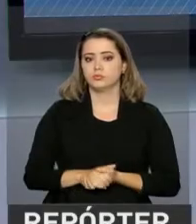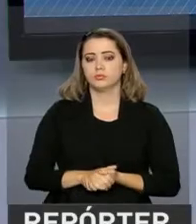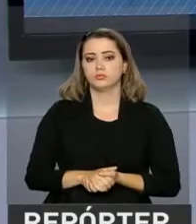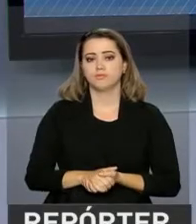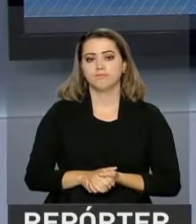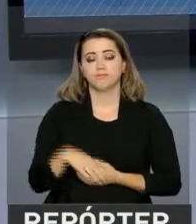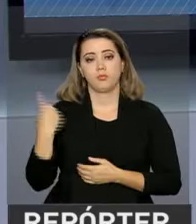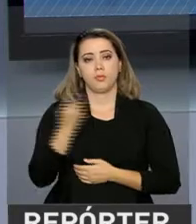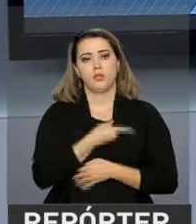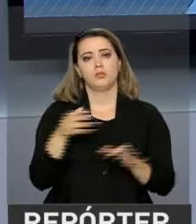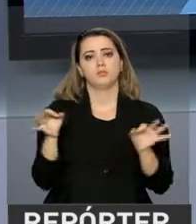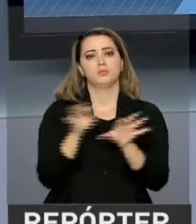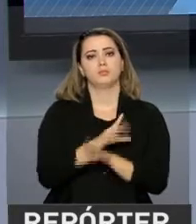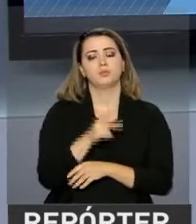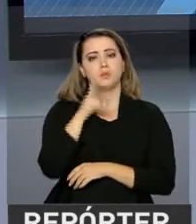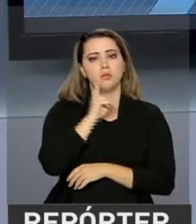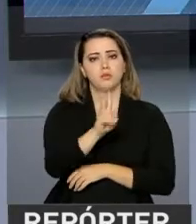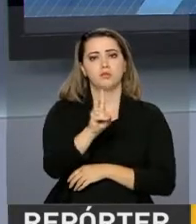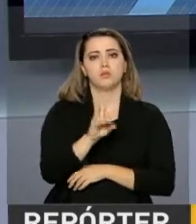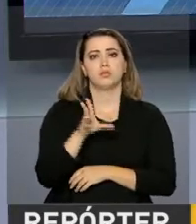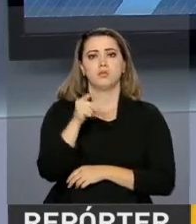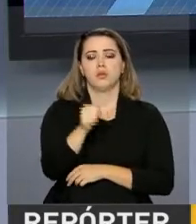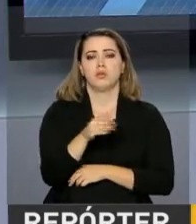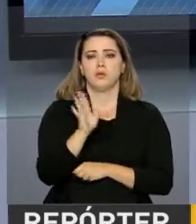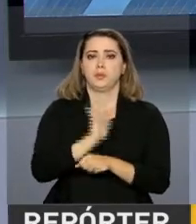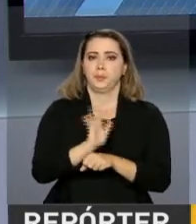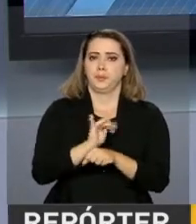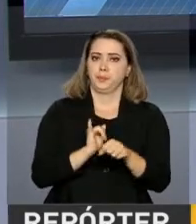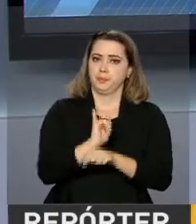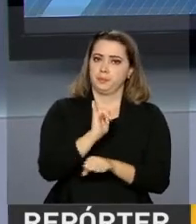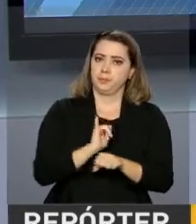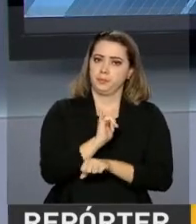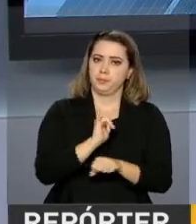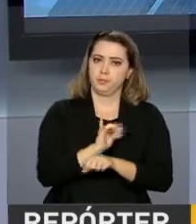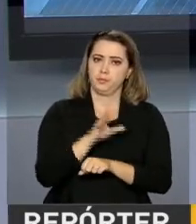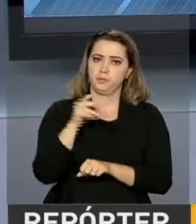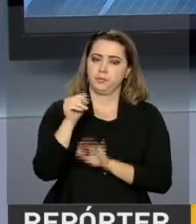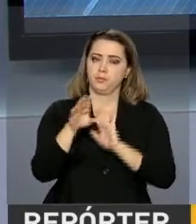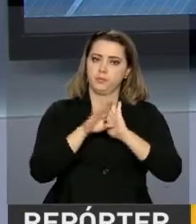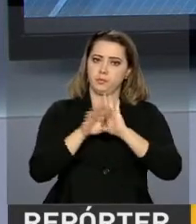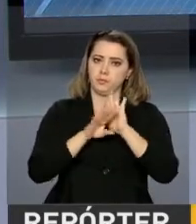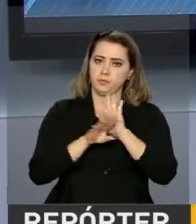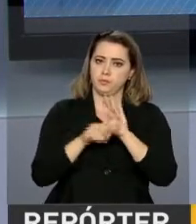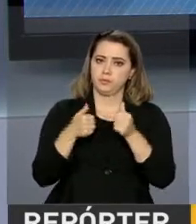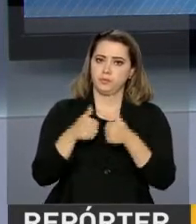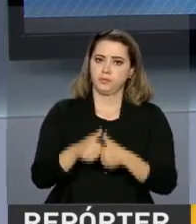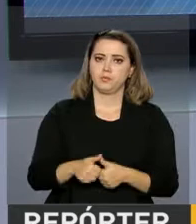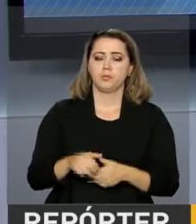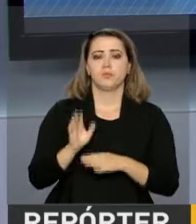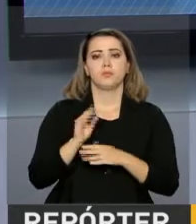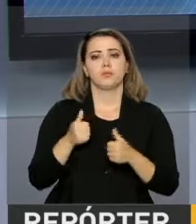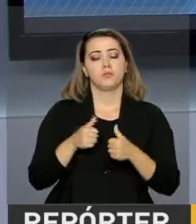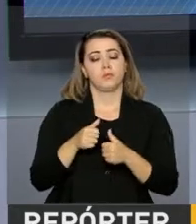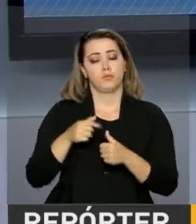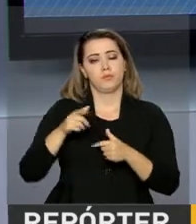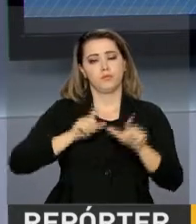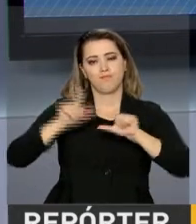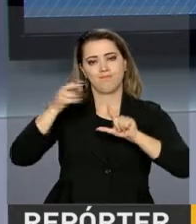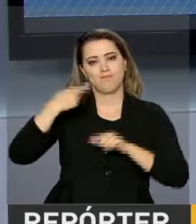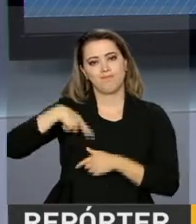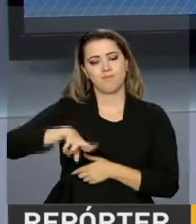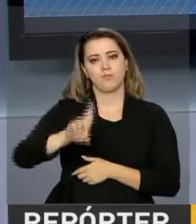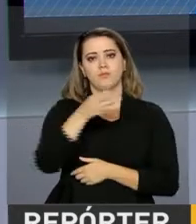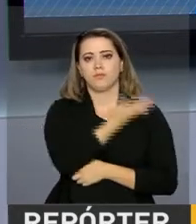Esta edição termina aqui e você pode rever as reportagens em nosso canal no YouTube. Toda a programação também está disponível